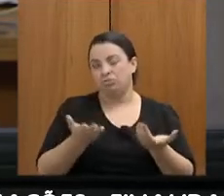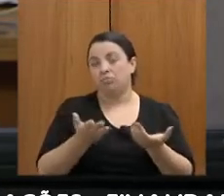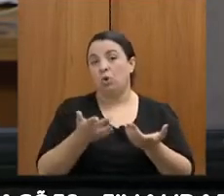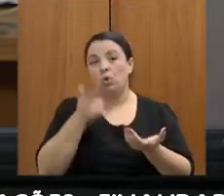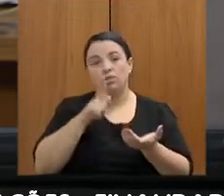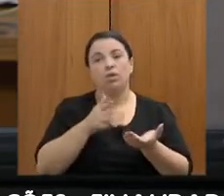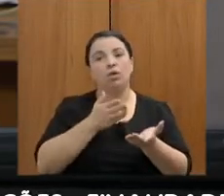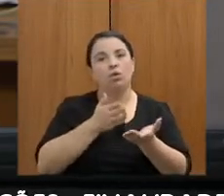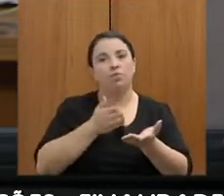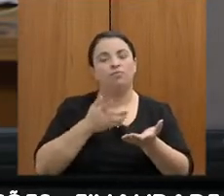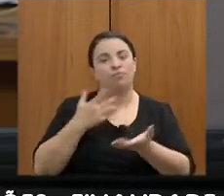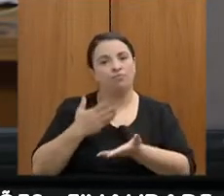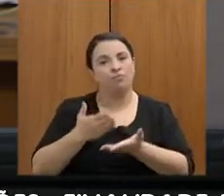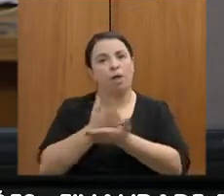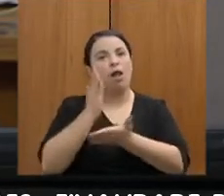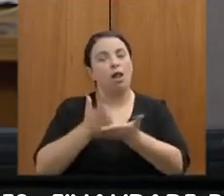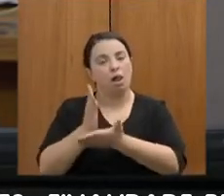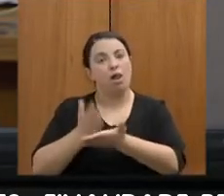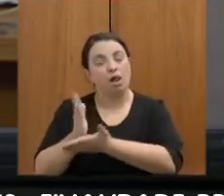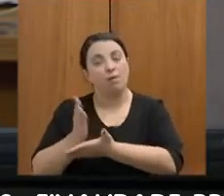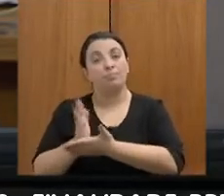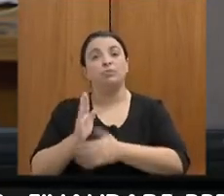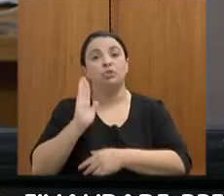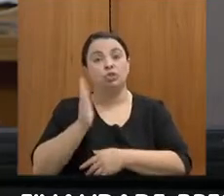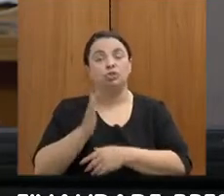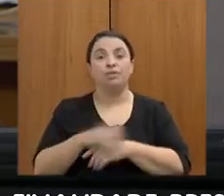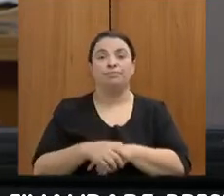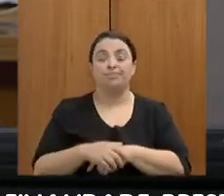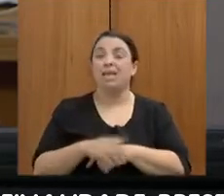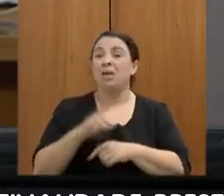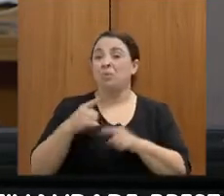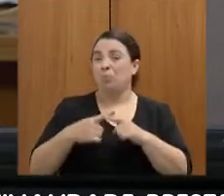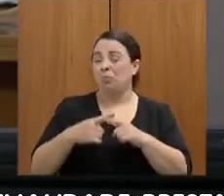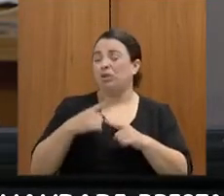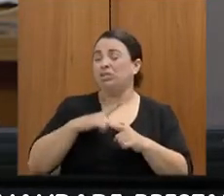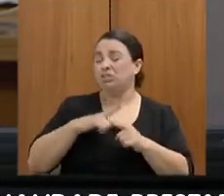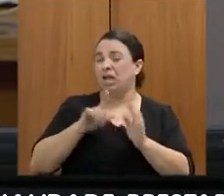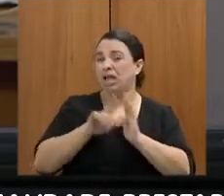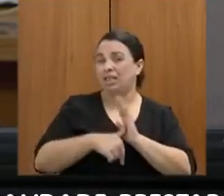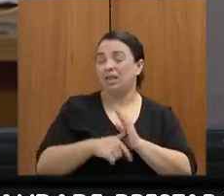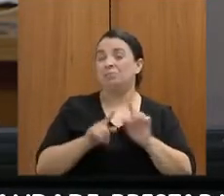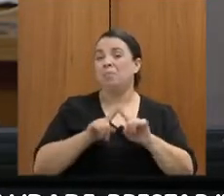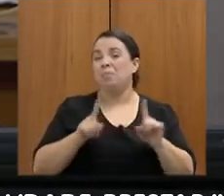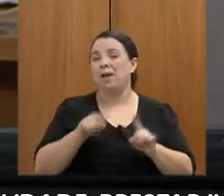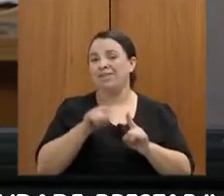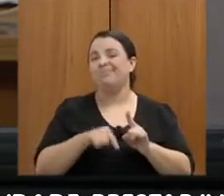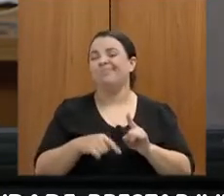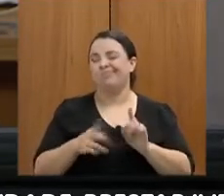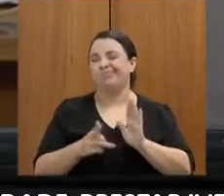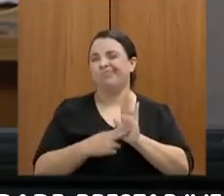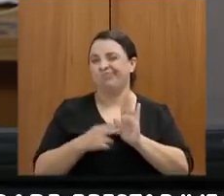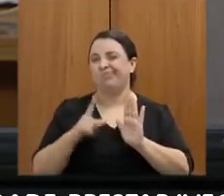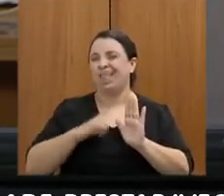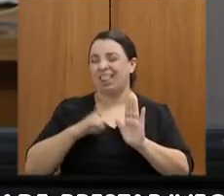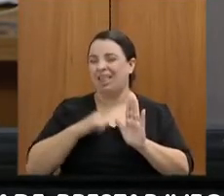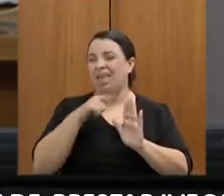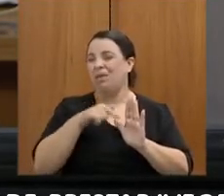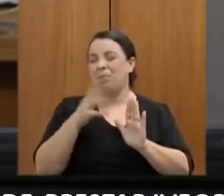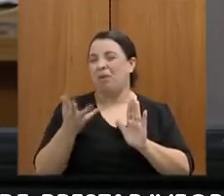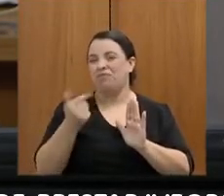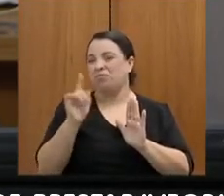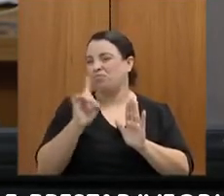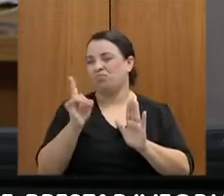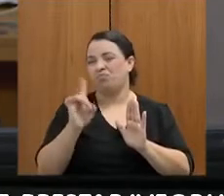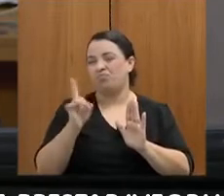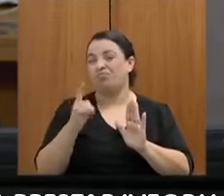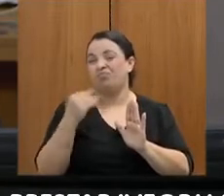já conseguimos reduzir mais da metade dos processos que estavam em atraso, ainda precisamos trabalhar isso, não está perfeito, ainda precisamos, mas eu falo assim,